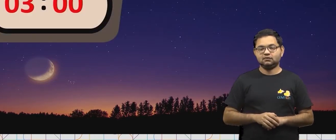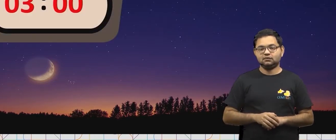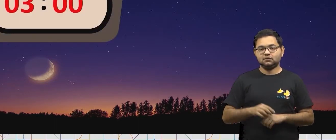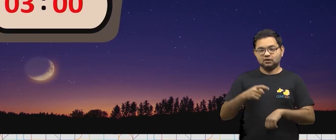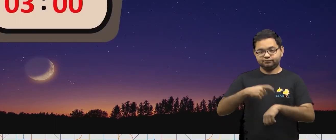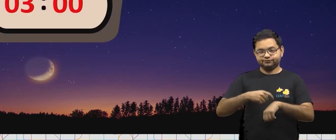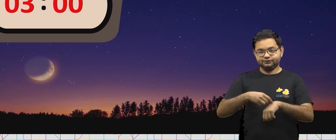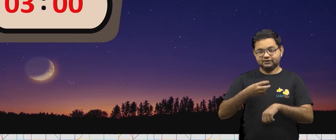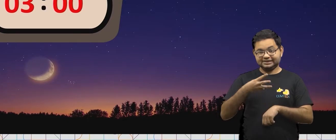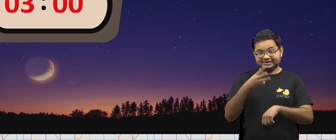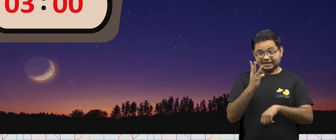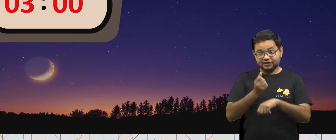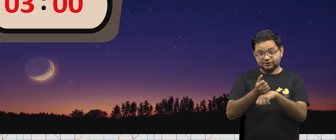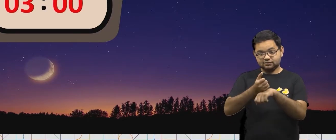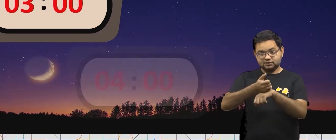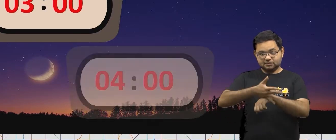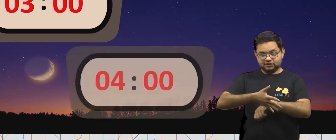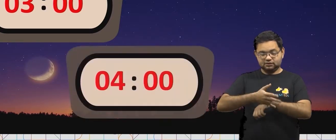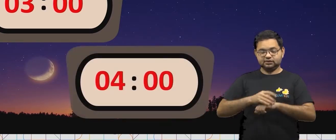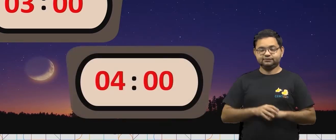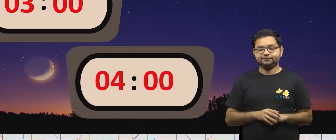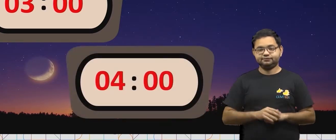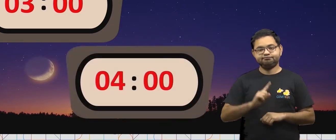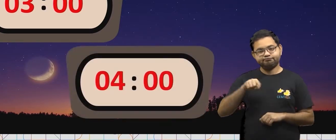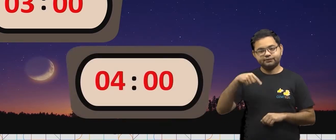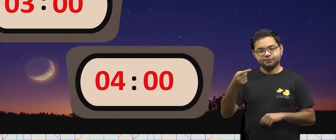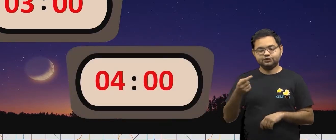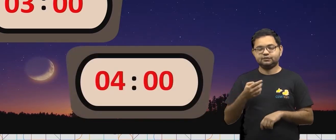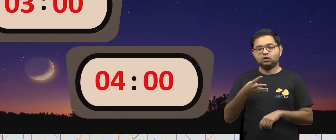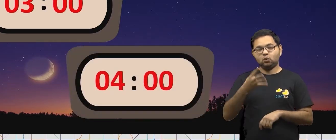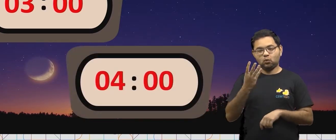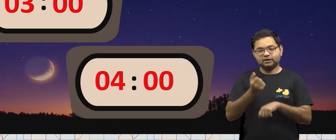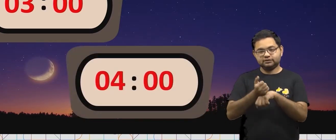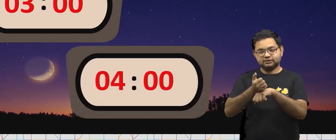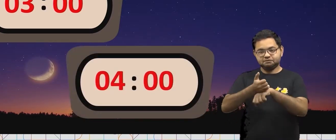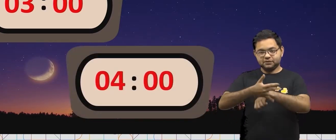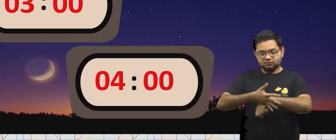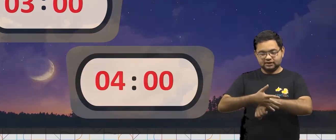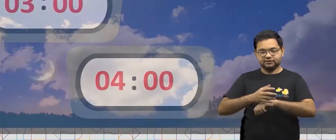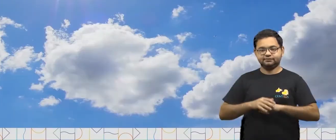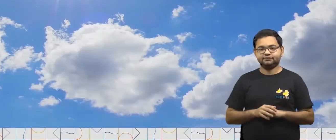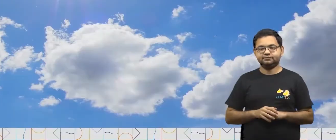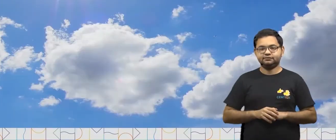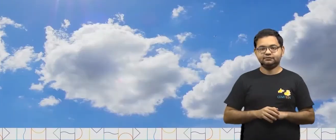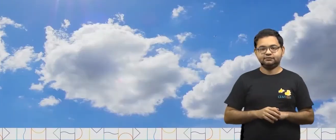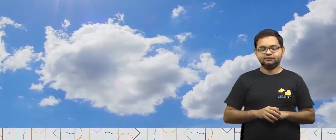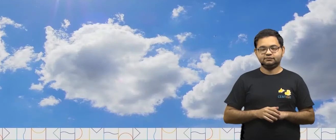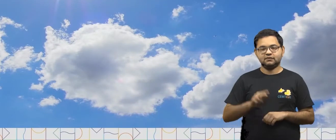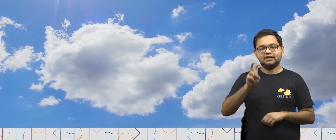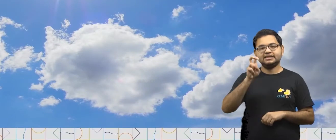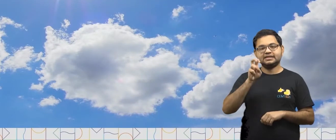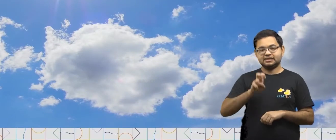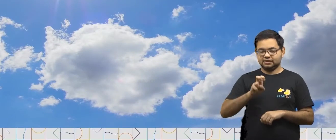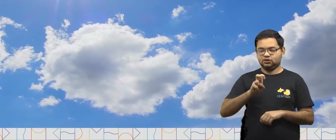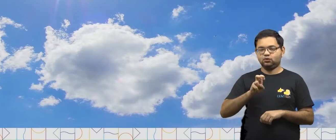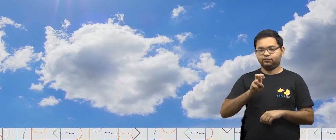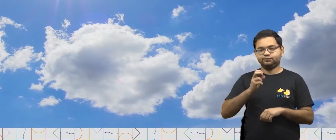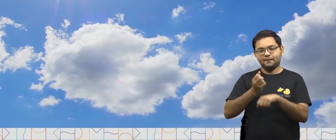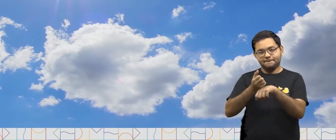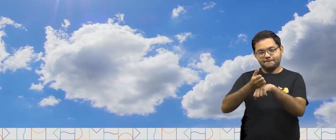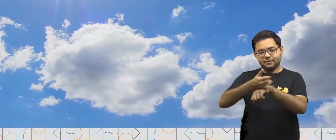da madrugada. Depois, 4 horas da madrugada e 5 horas da